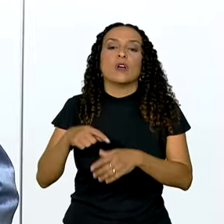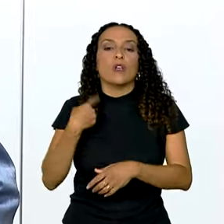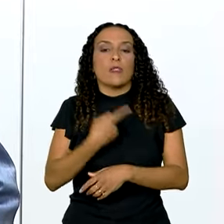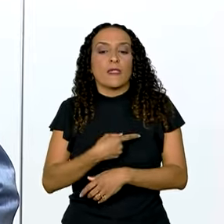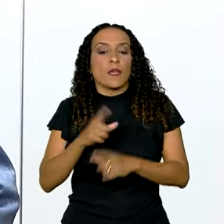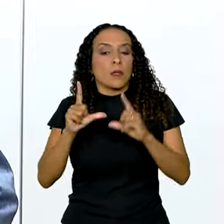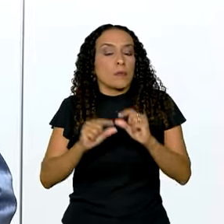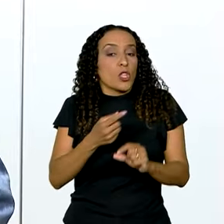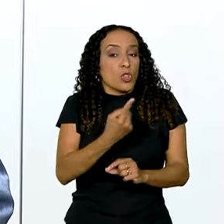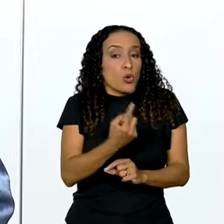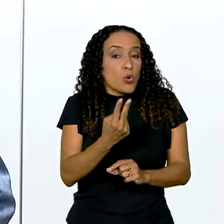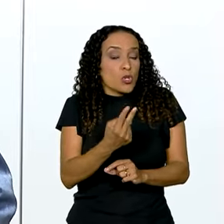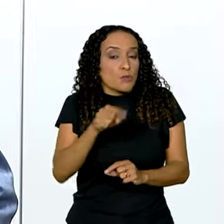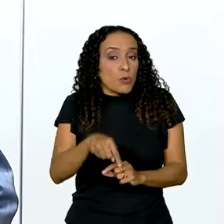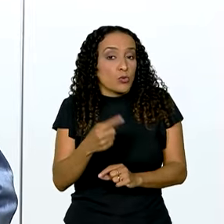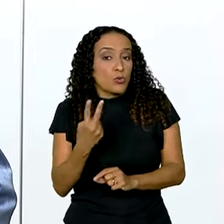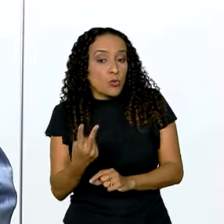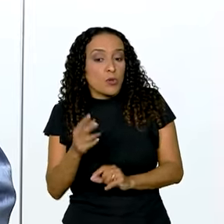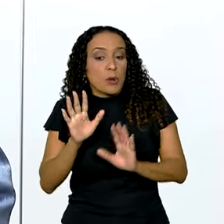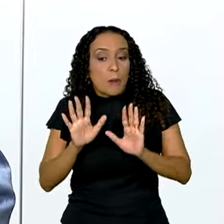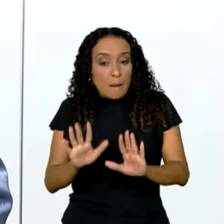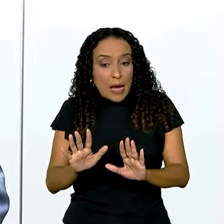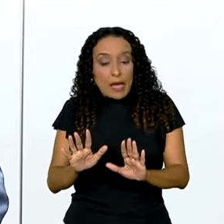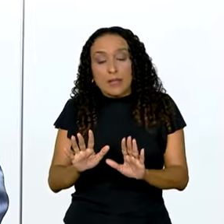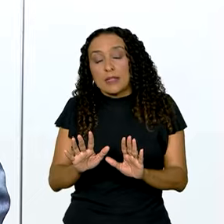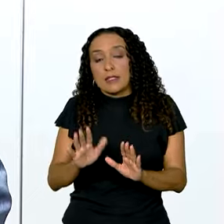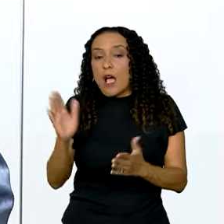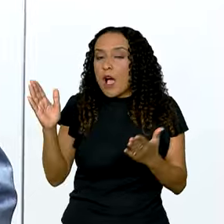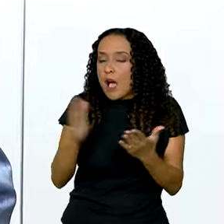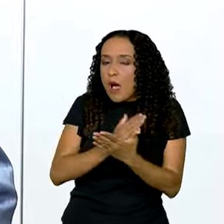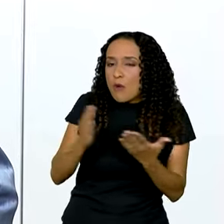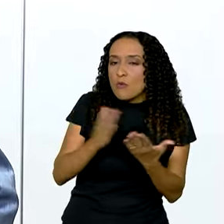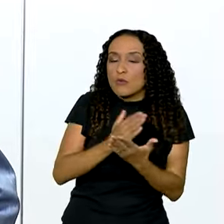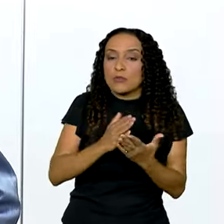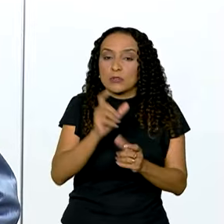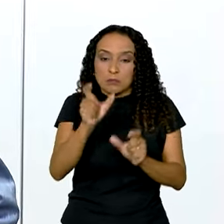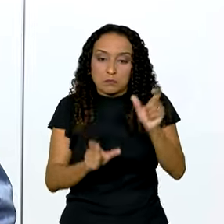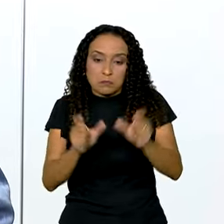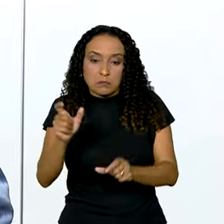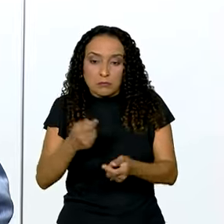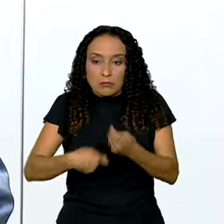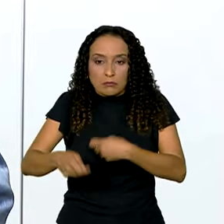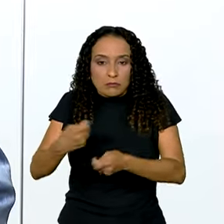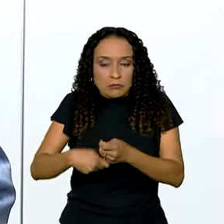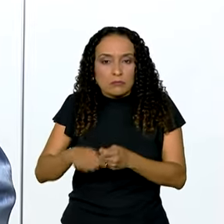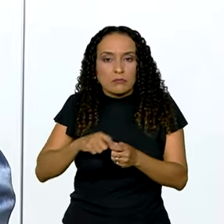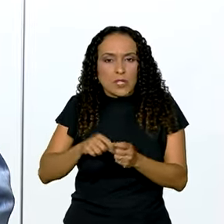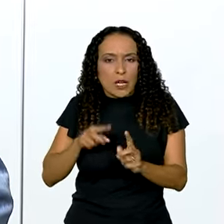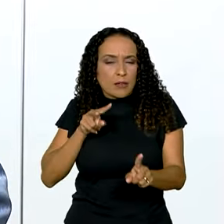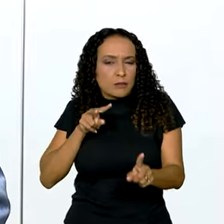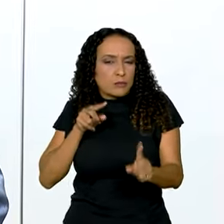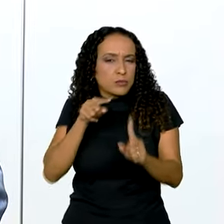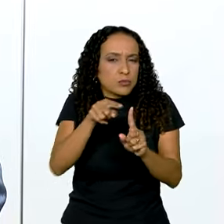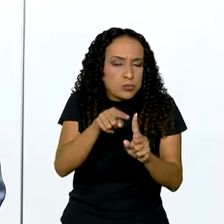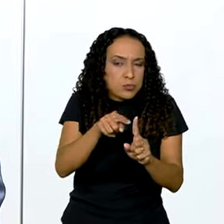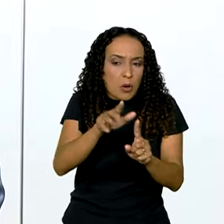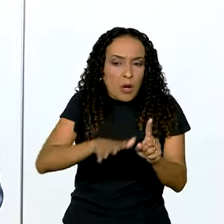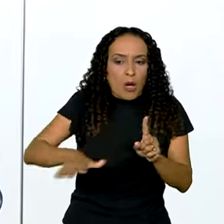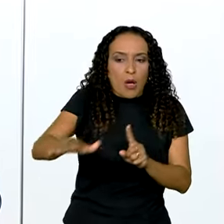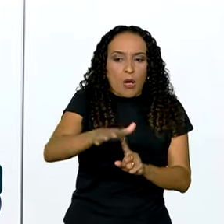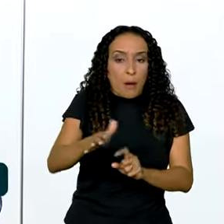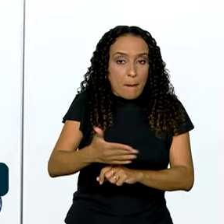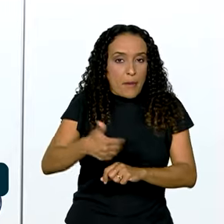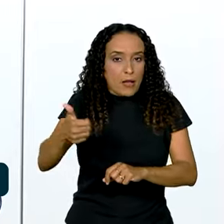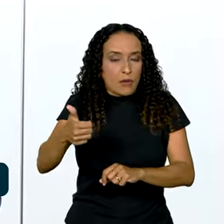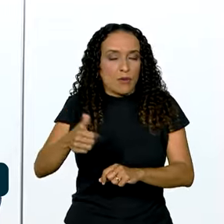prevendo 2,2%, mas alguns atores do mercado já estão projetando um cenário ainda mais